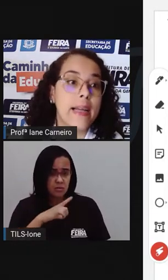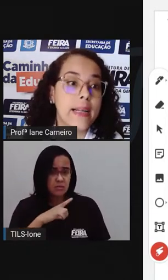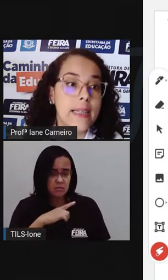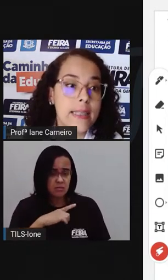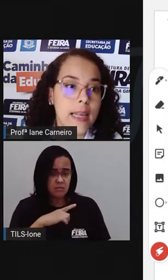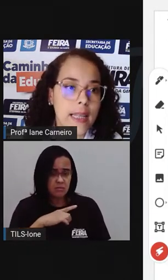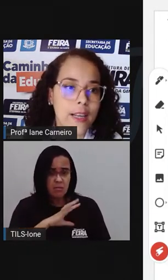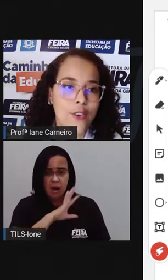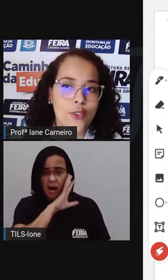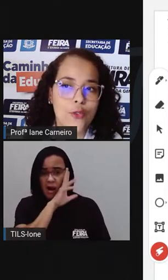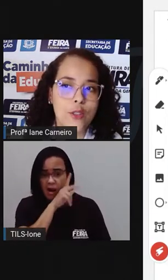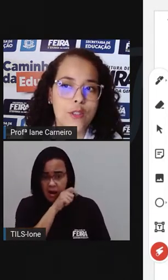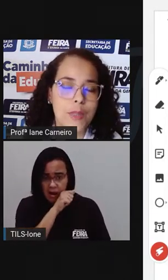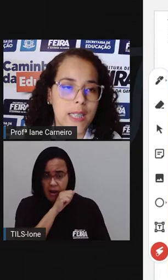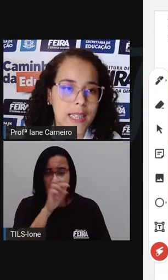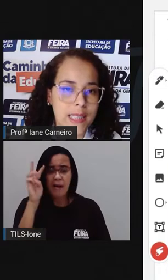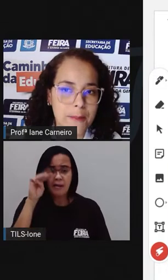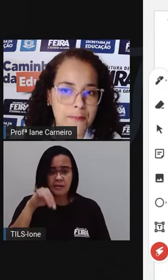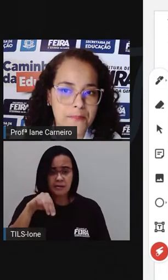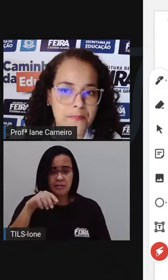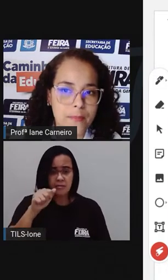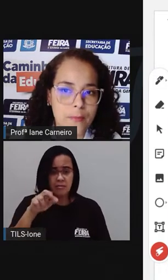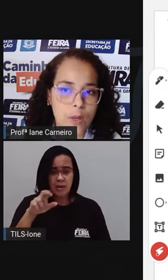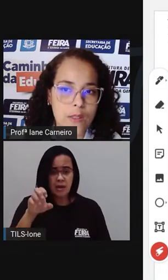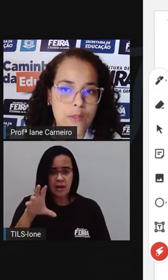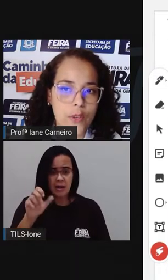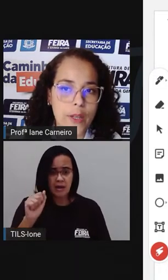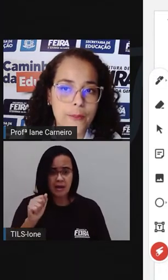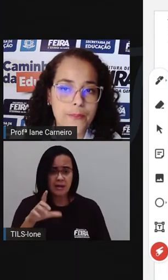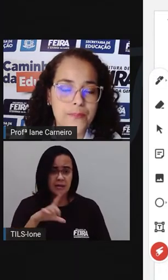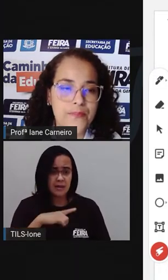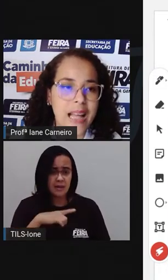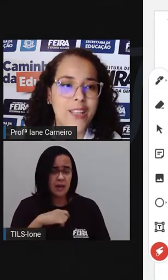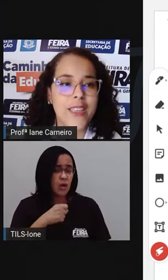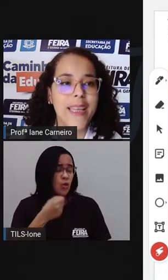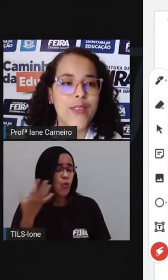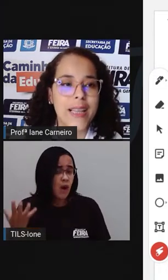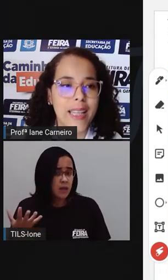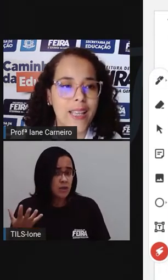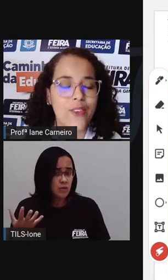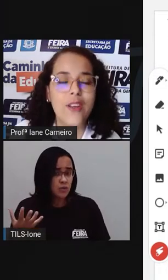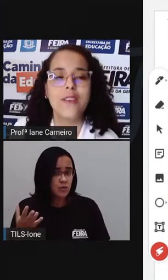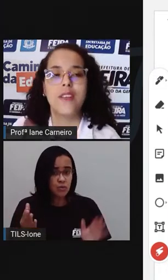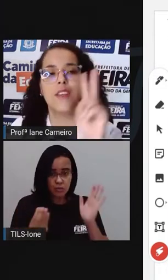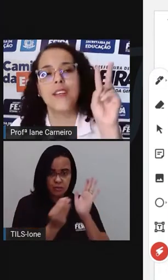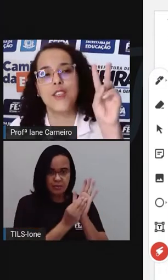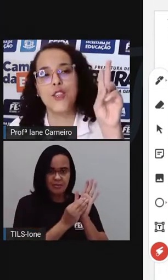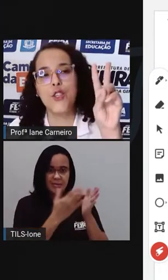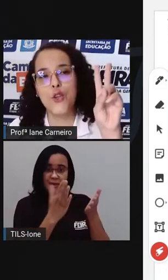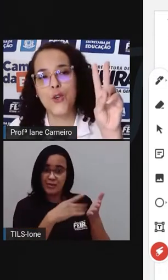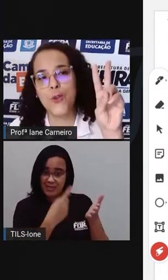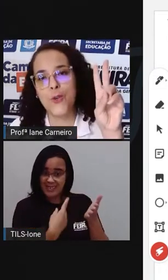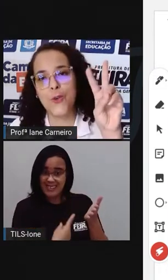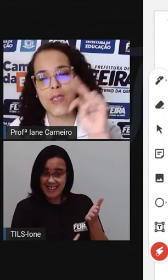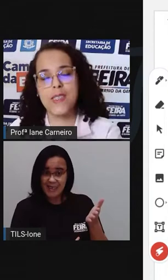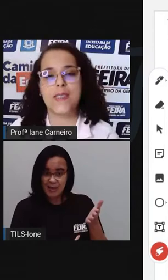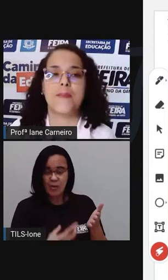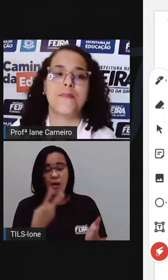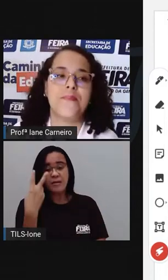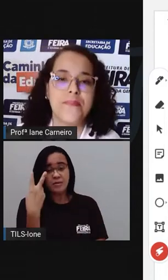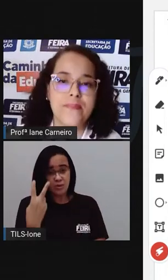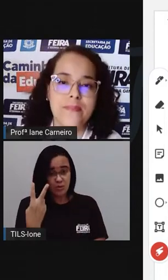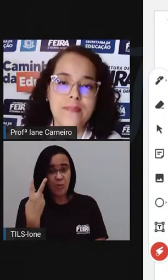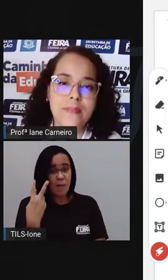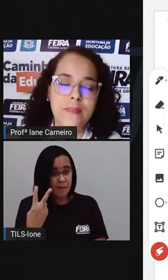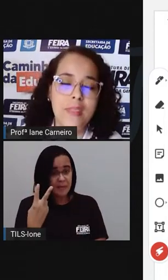marreca caneleira colocou em 2013? Quantos foram? Anota aí no seu caderno, ó. Dois.